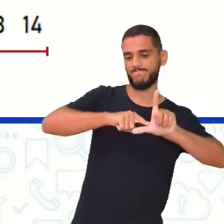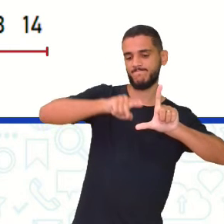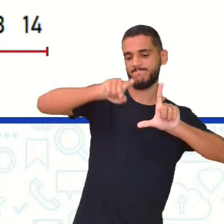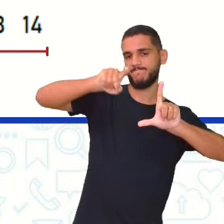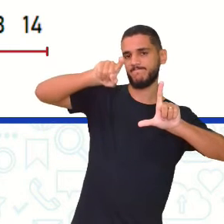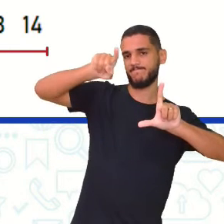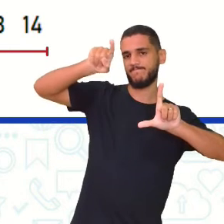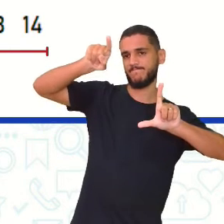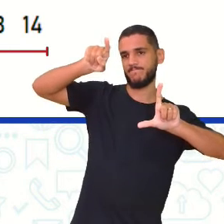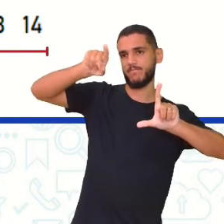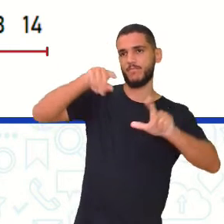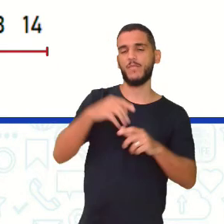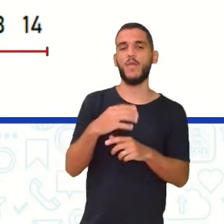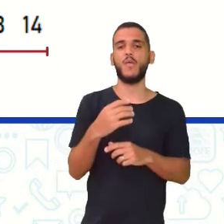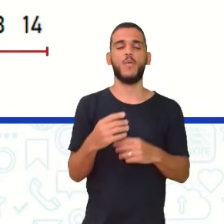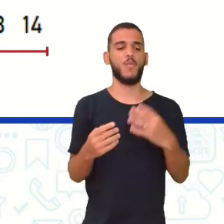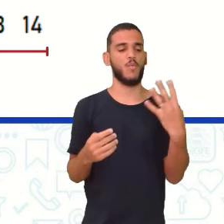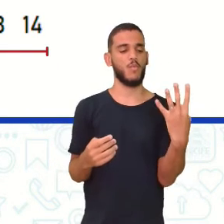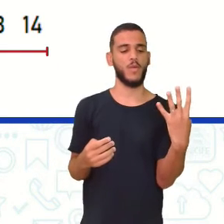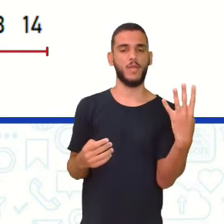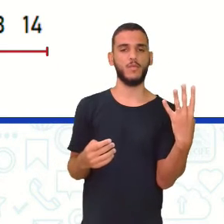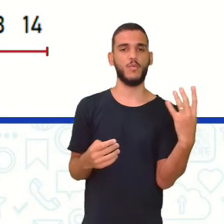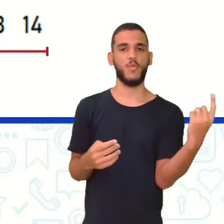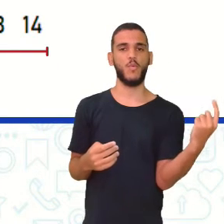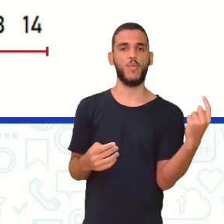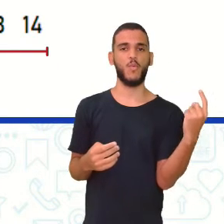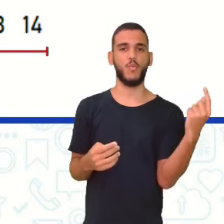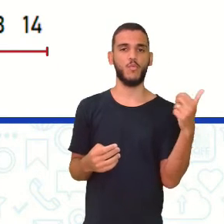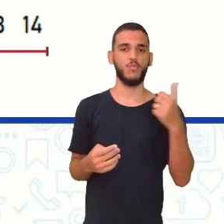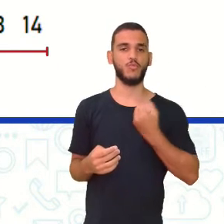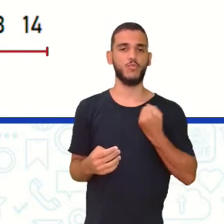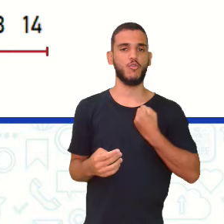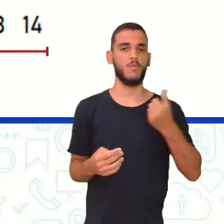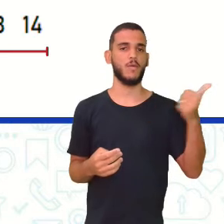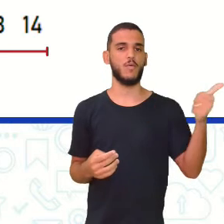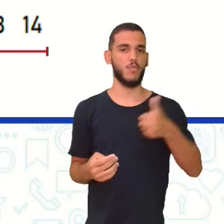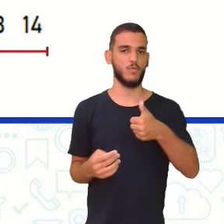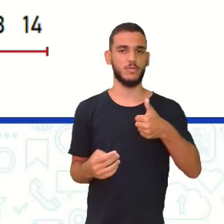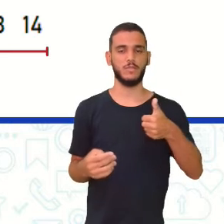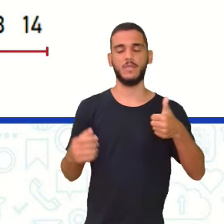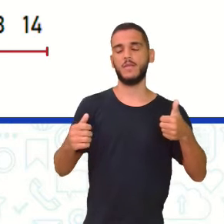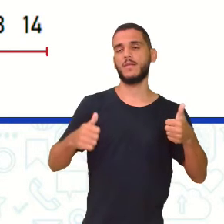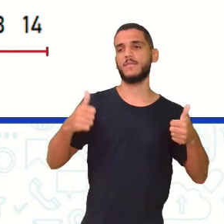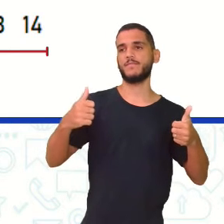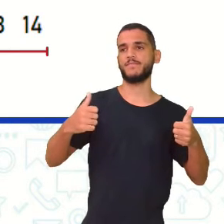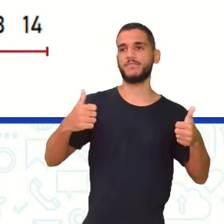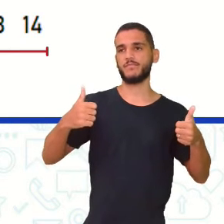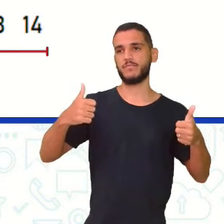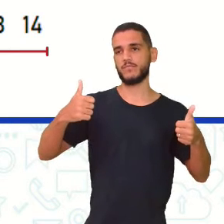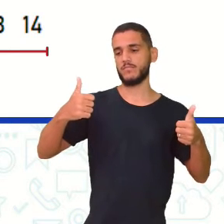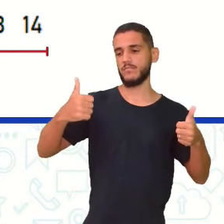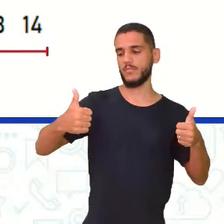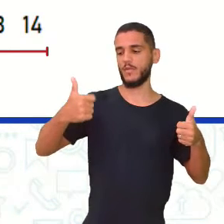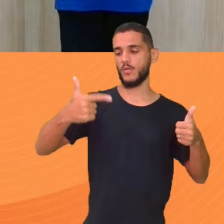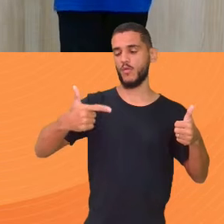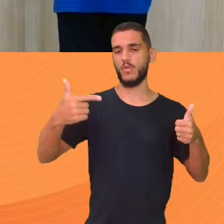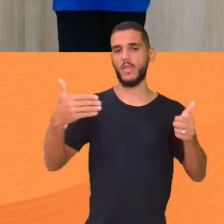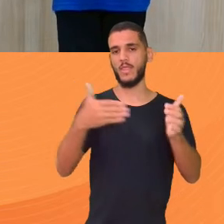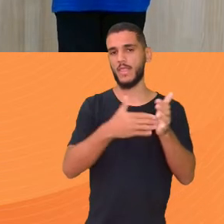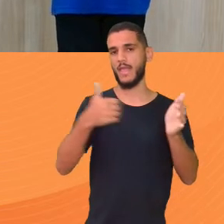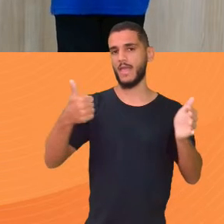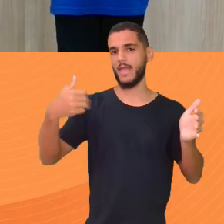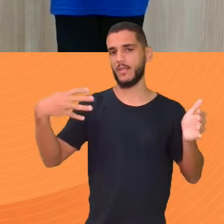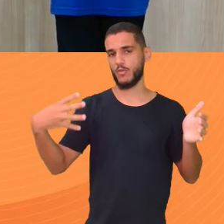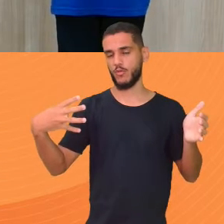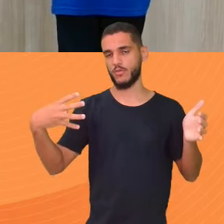4 número 11 De um lado Tem o número 12 Sozinho no meio E tem do 12 É o 14 do outro lado Vocês observem aí Que